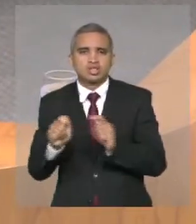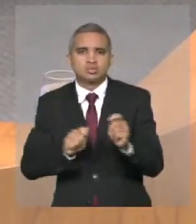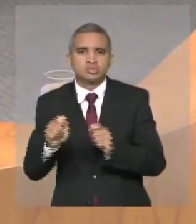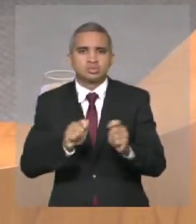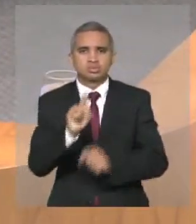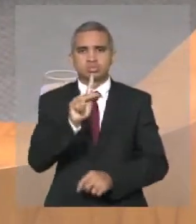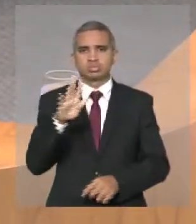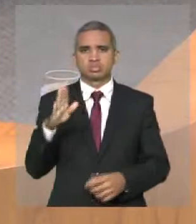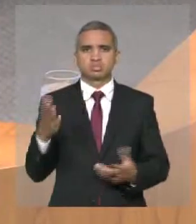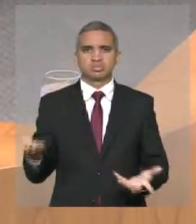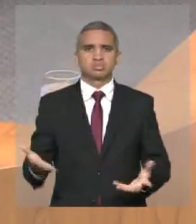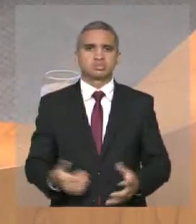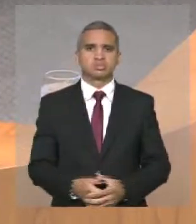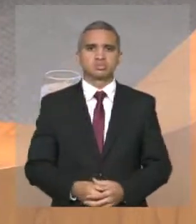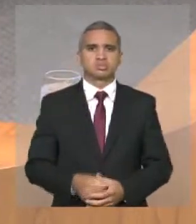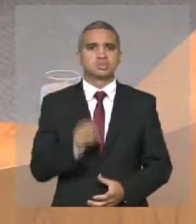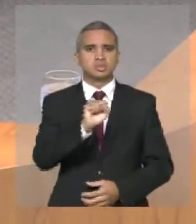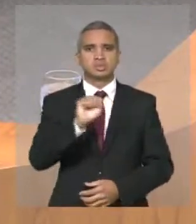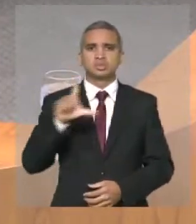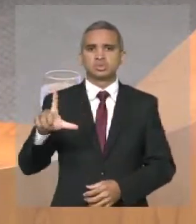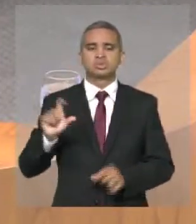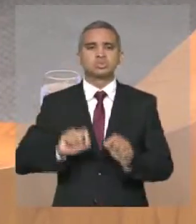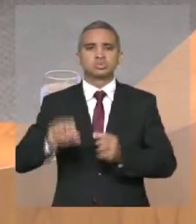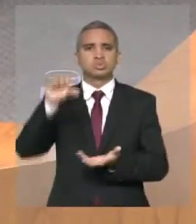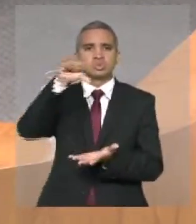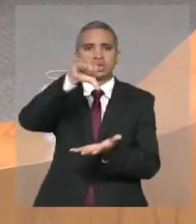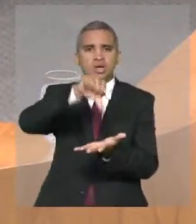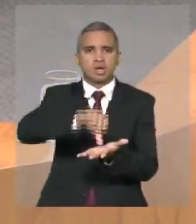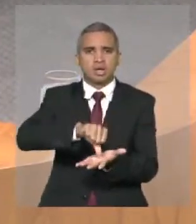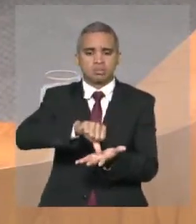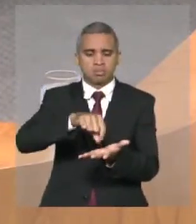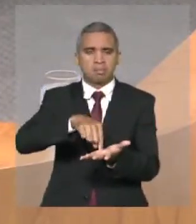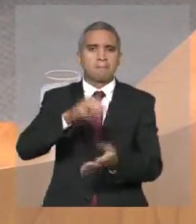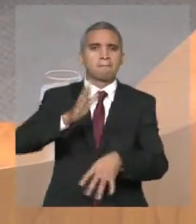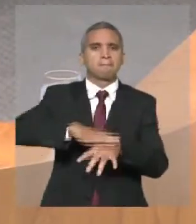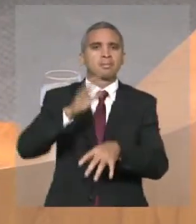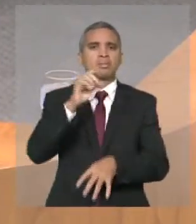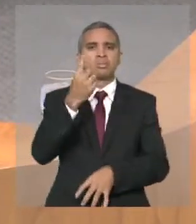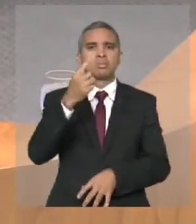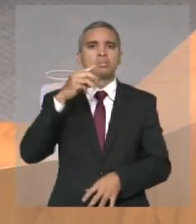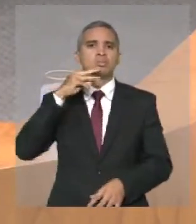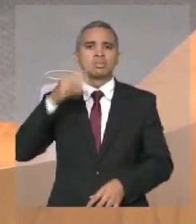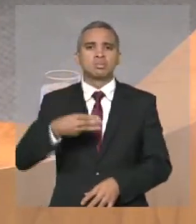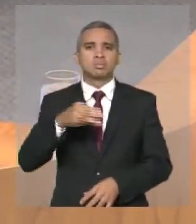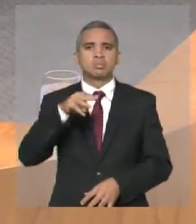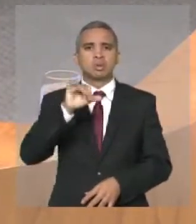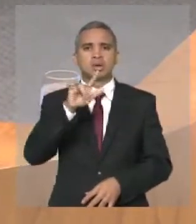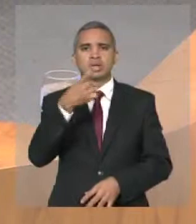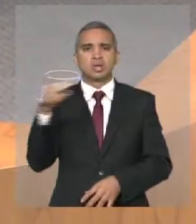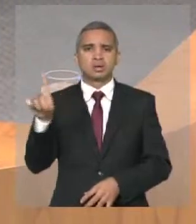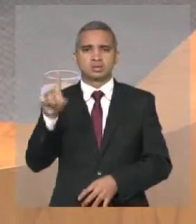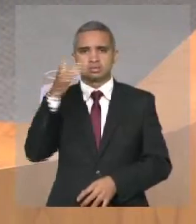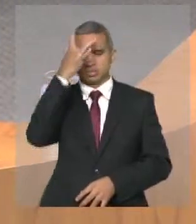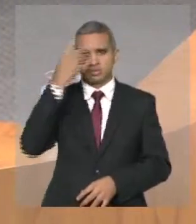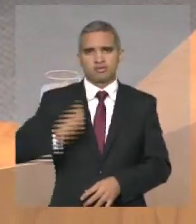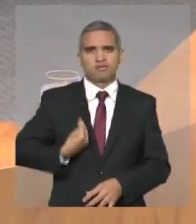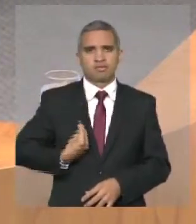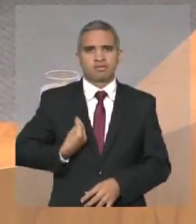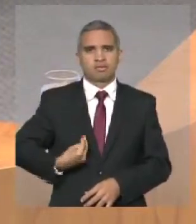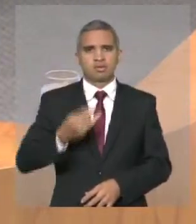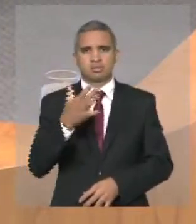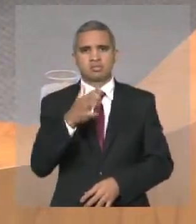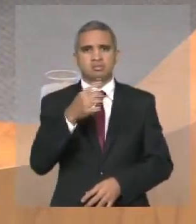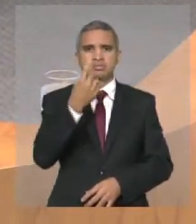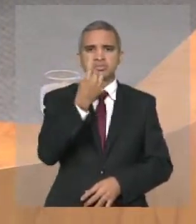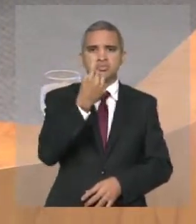São Luís é uma capital com mais de um milhão de habitantes, aproximadamente de um milhão e setenta e três, um milhão e